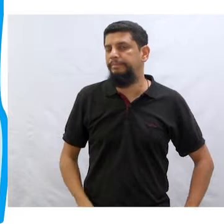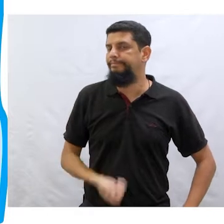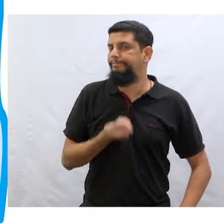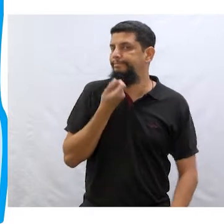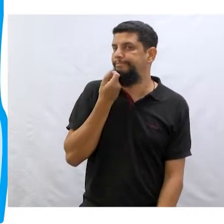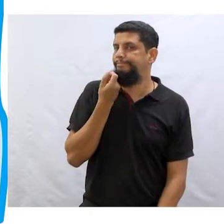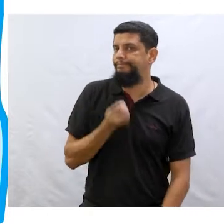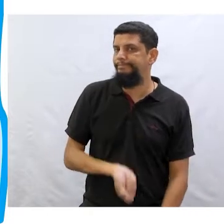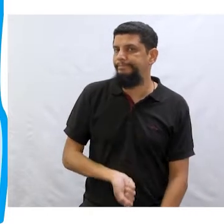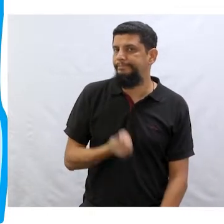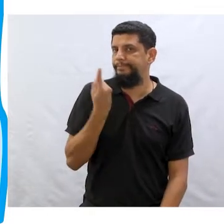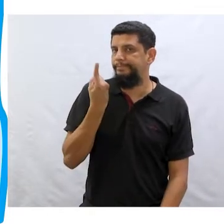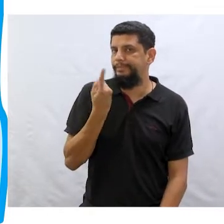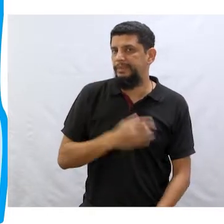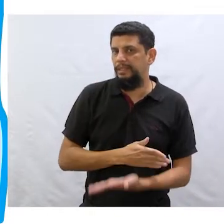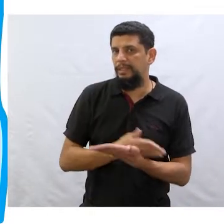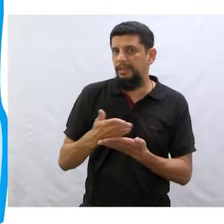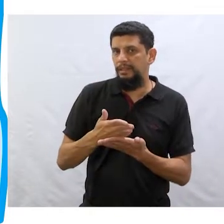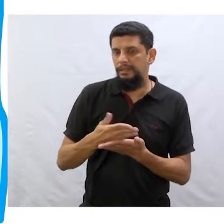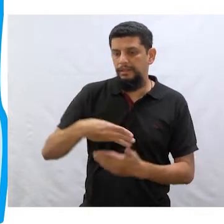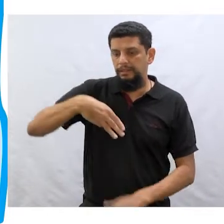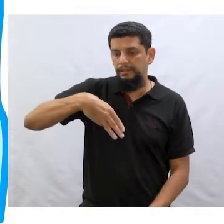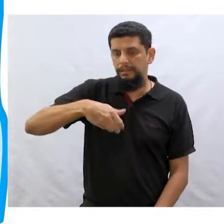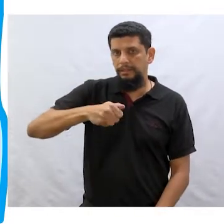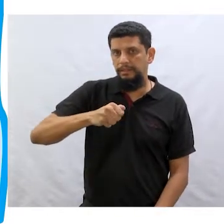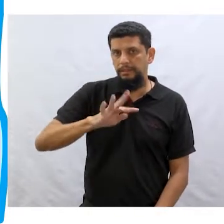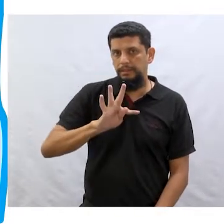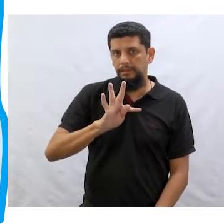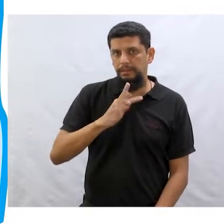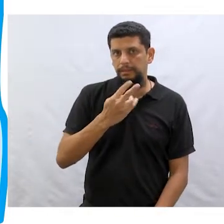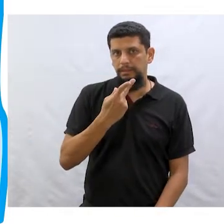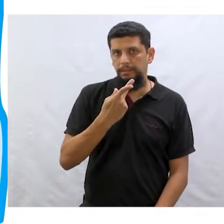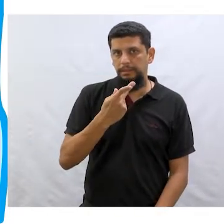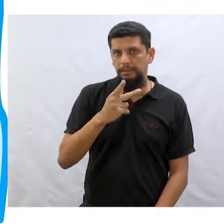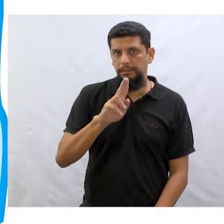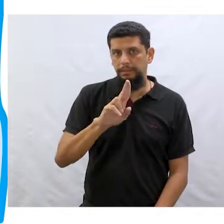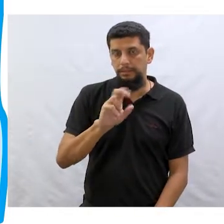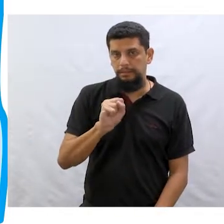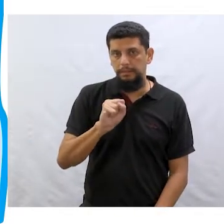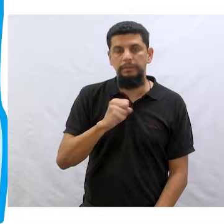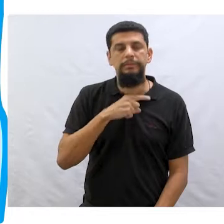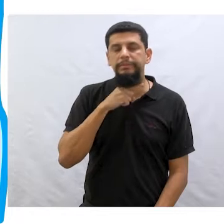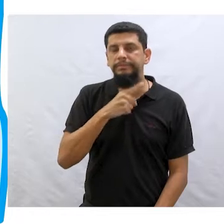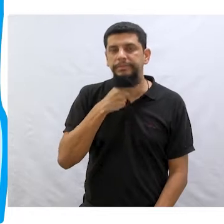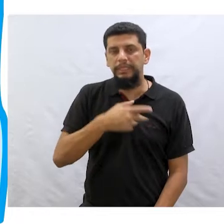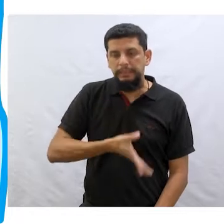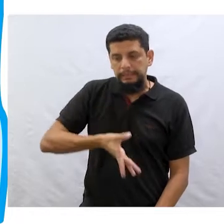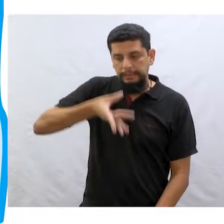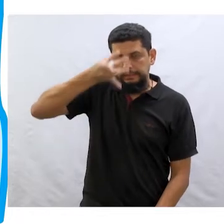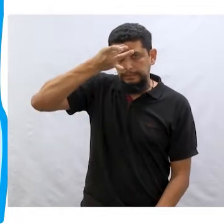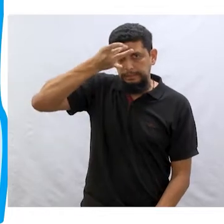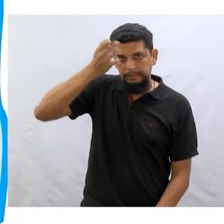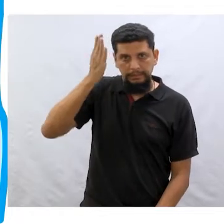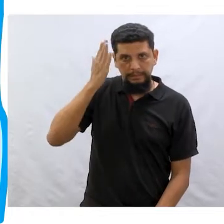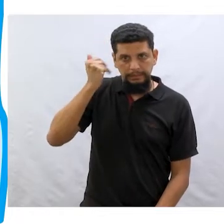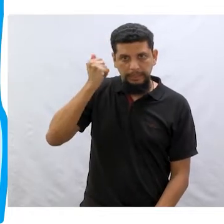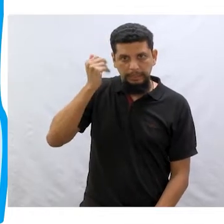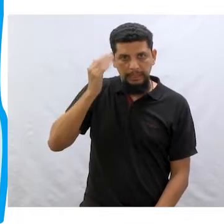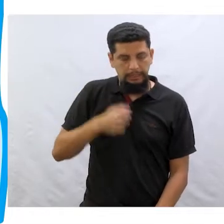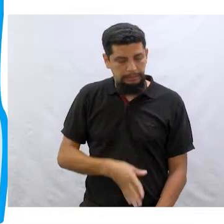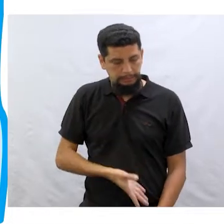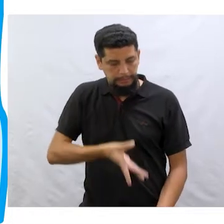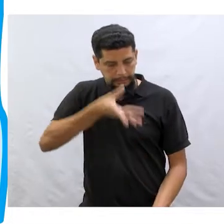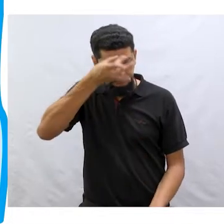Engraçado. Engraçado. início, o Matheus não conseguia entender esse negócio de decorar. Saber uma coisa